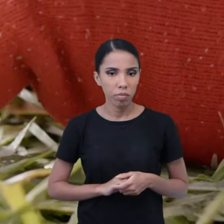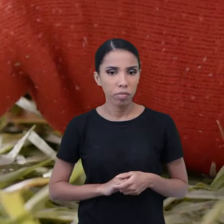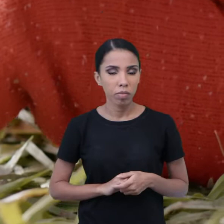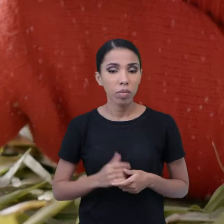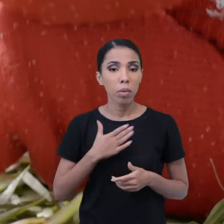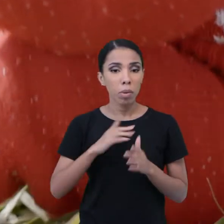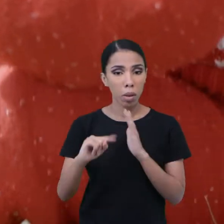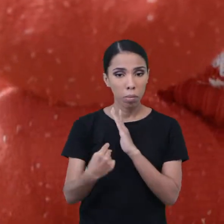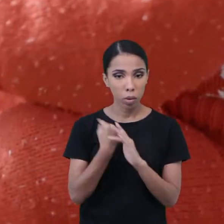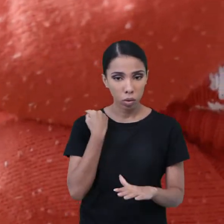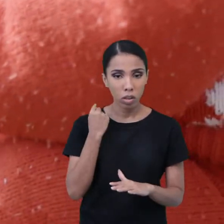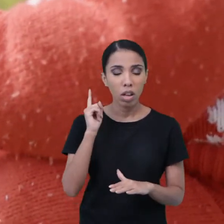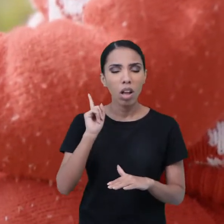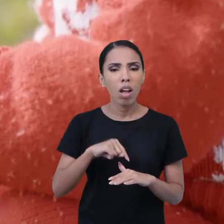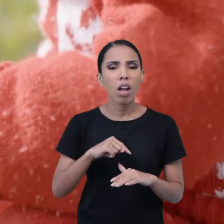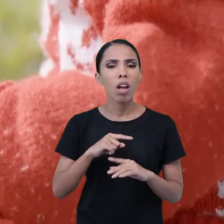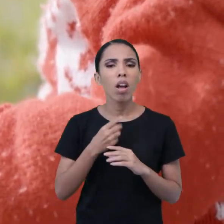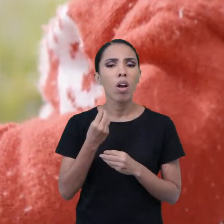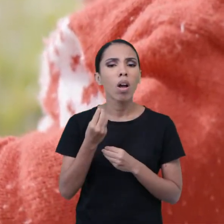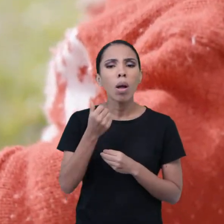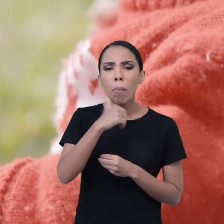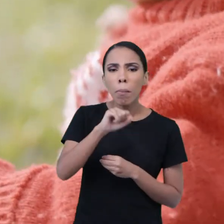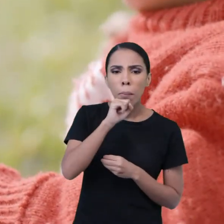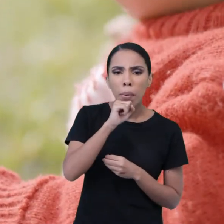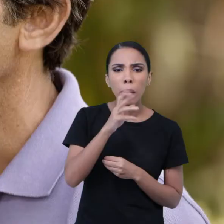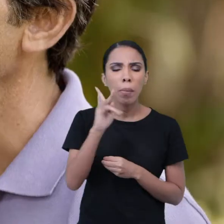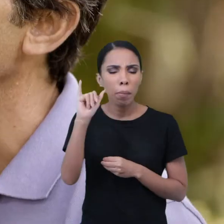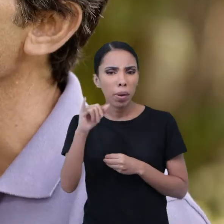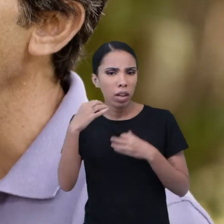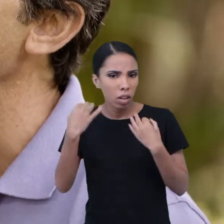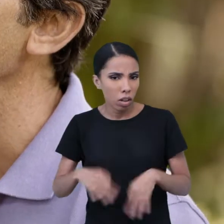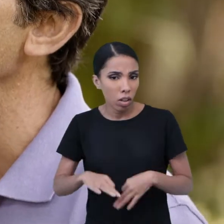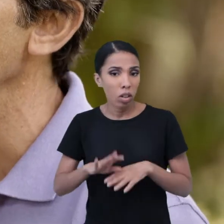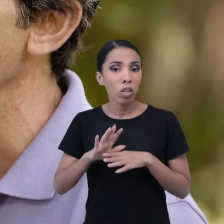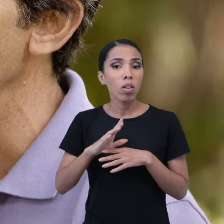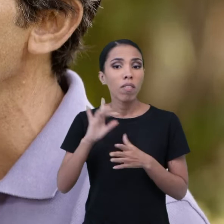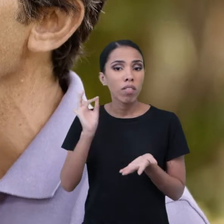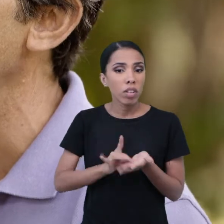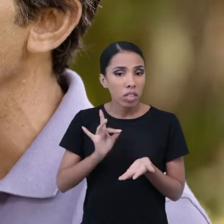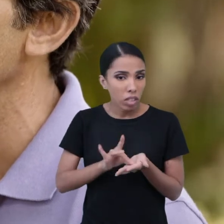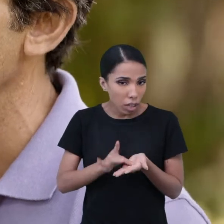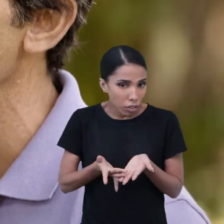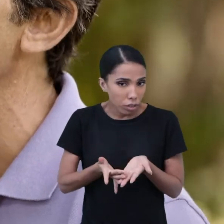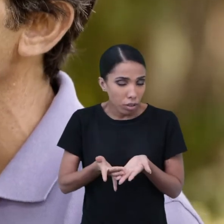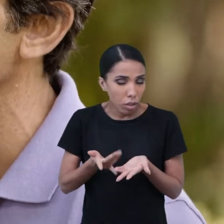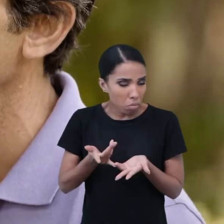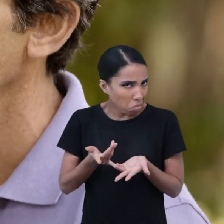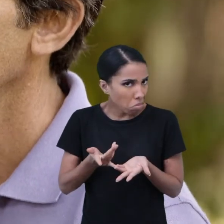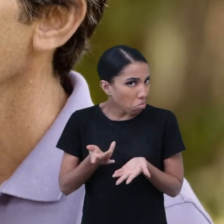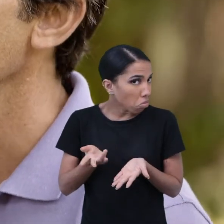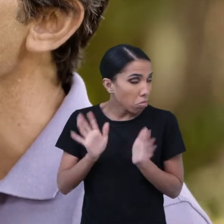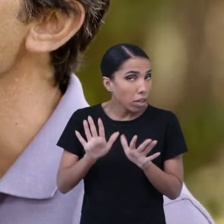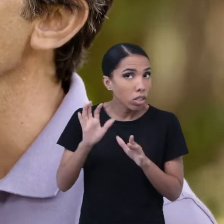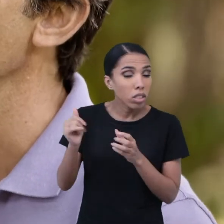Quando me perguntam quem me criou quando eu era criança, eu digo, bem, minha mãe e meu pai, de certo modo, né? Mas quem verdadeiramente me criou foi o meu jardim e meu